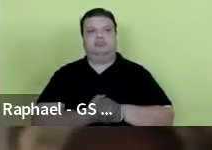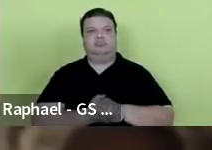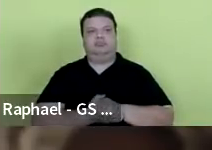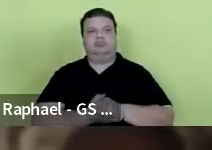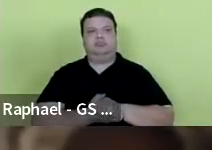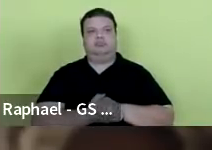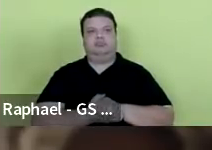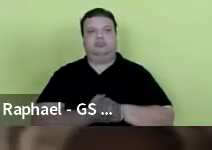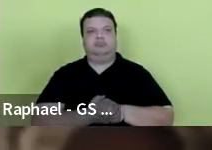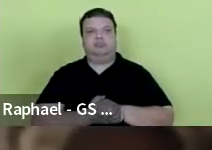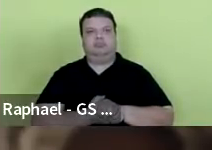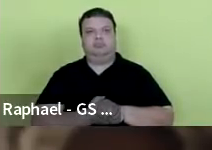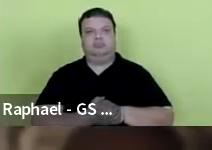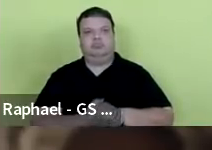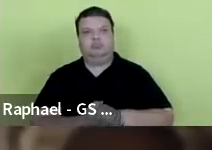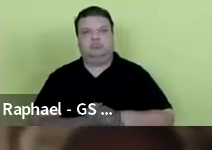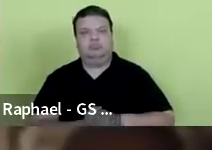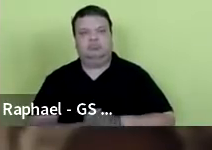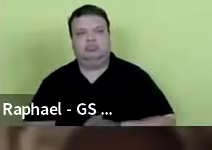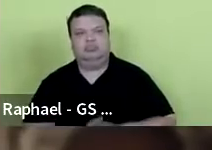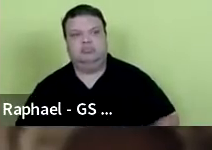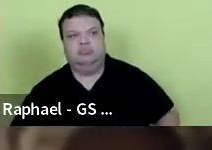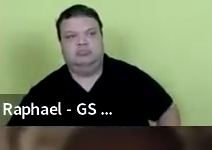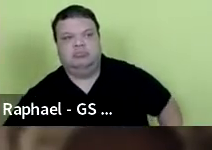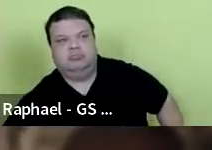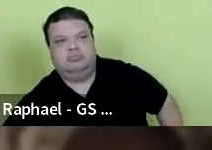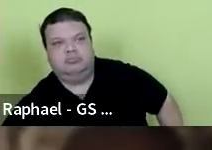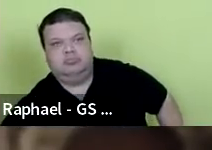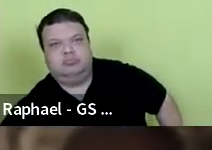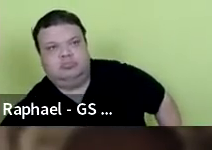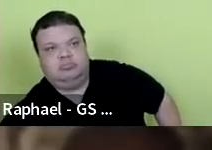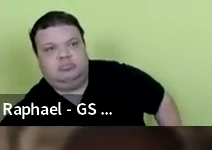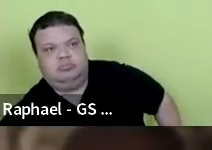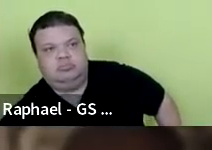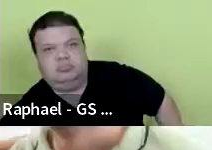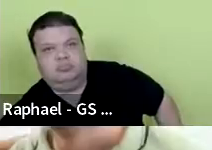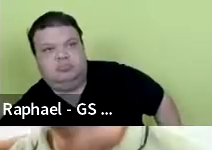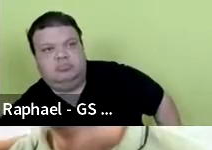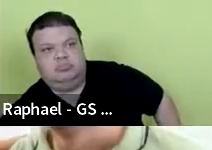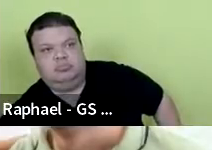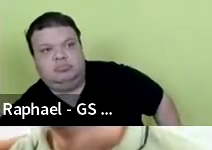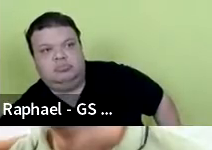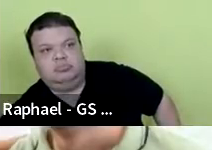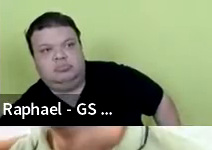sedimentar o conhecimento e é toda a carreira que ele vai construir para o futuro.